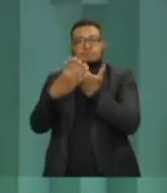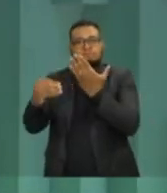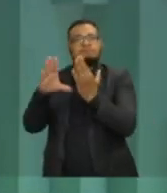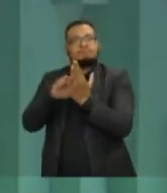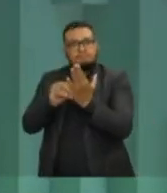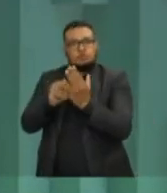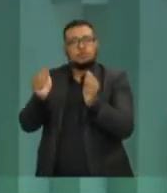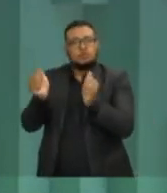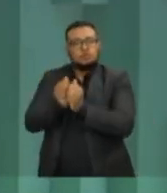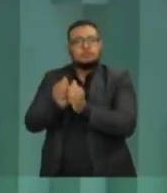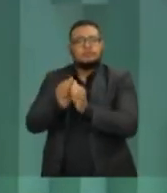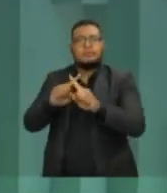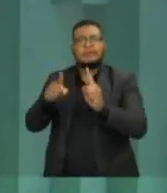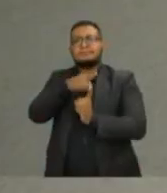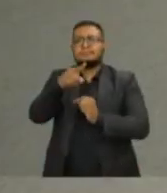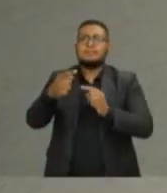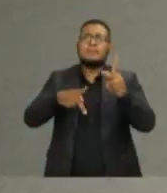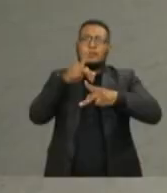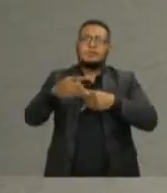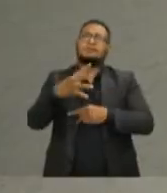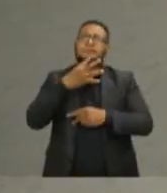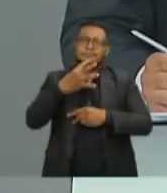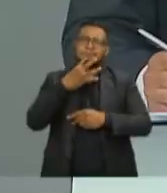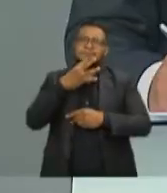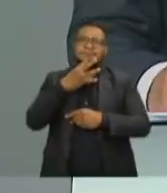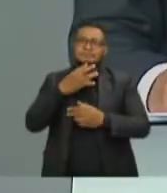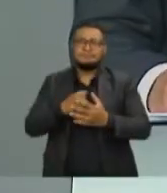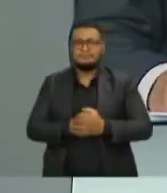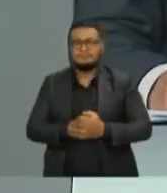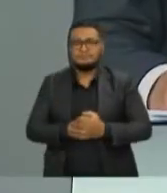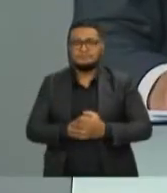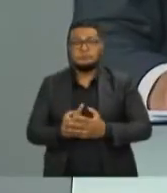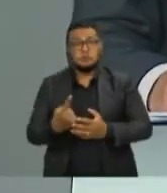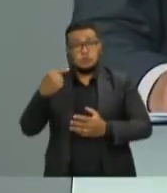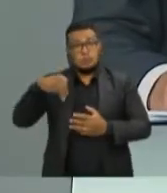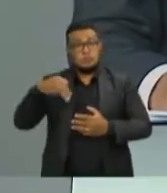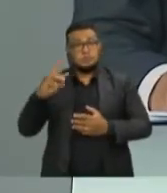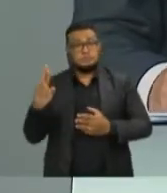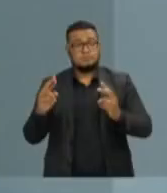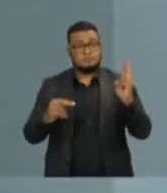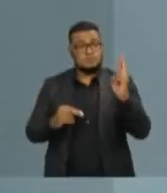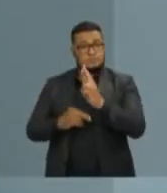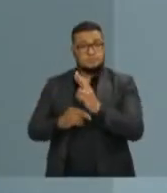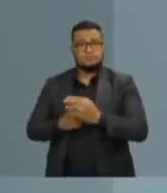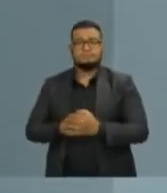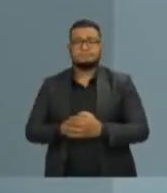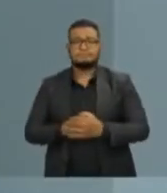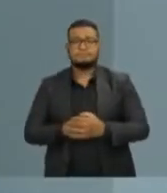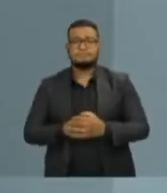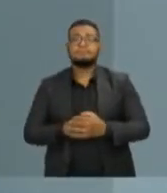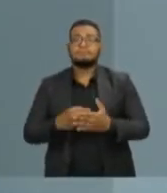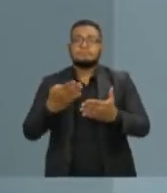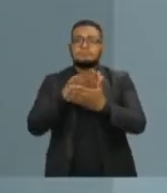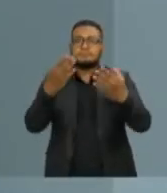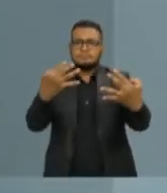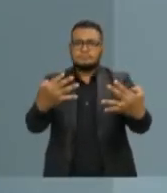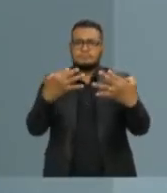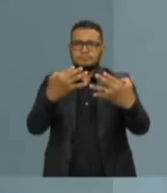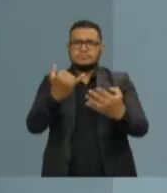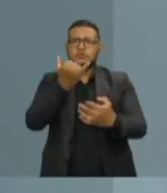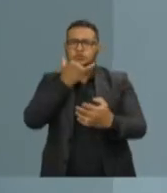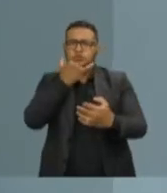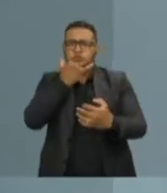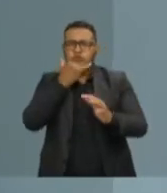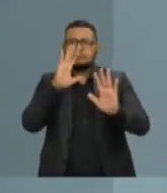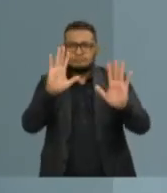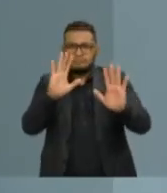A população de Vitória é muito sábia, não vai cair nessa. Candidato Pasolino, o tem um minuto para a sua réplica. Telespectadores, vou pedir licença para fazer a leitura da